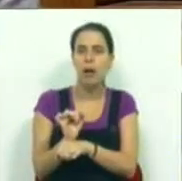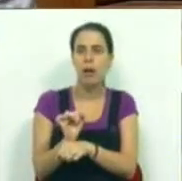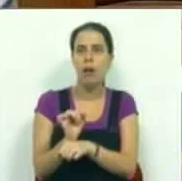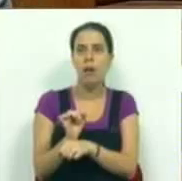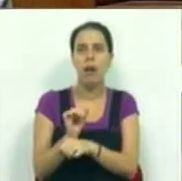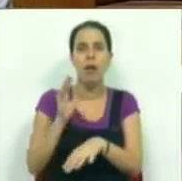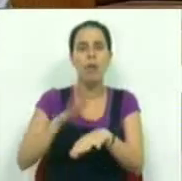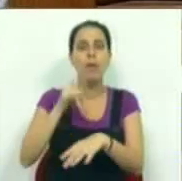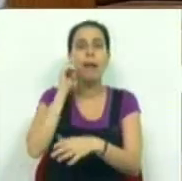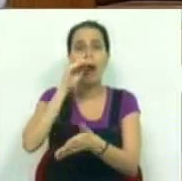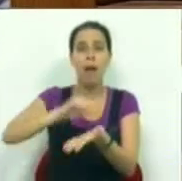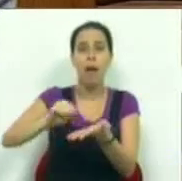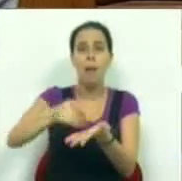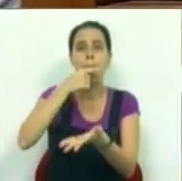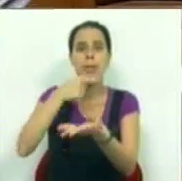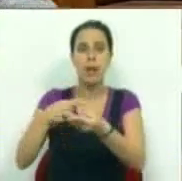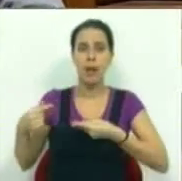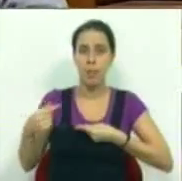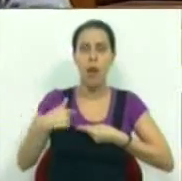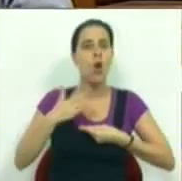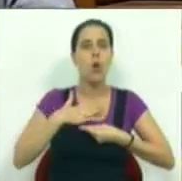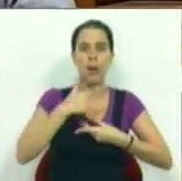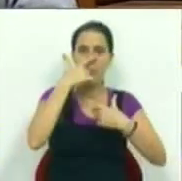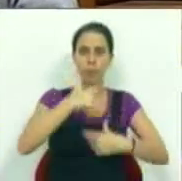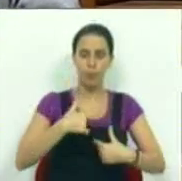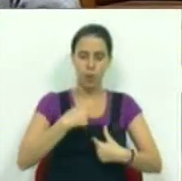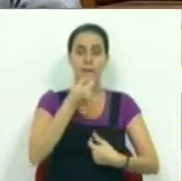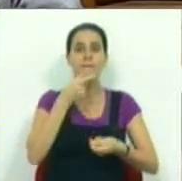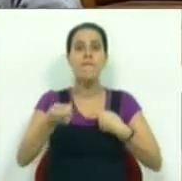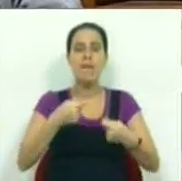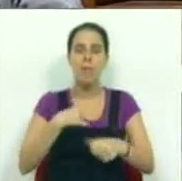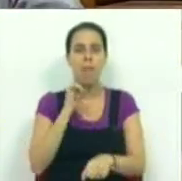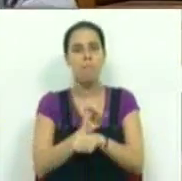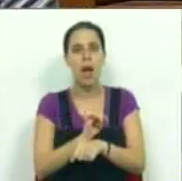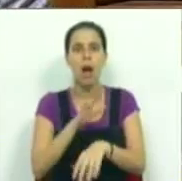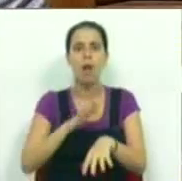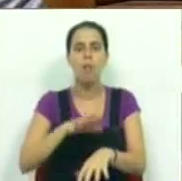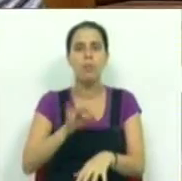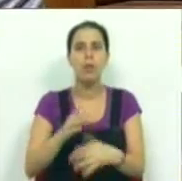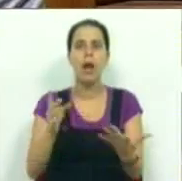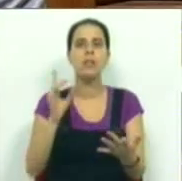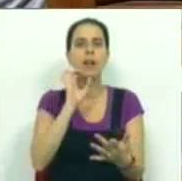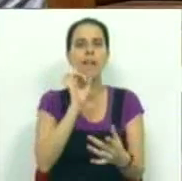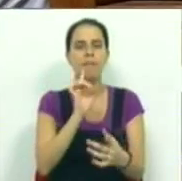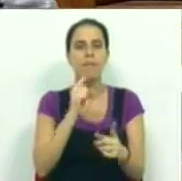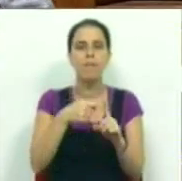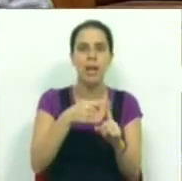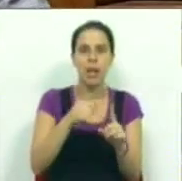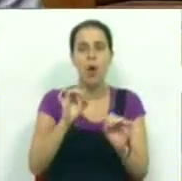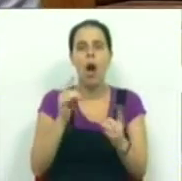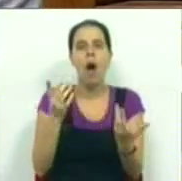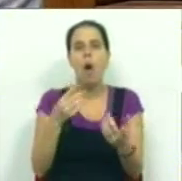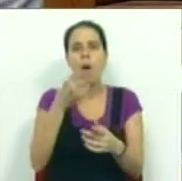capricho do prescritor, também não queremos que o cidadão na farmácia fique refém das vantagens e de alguma